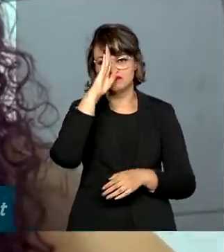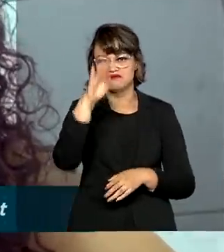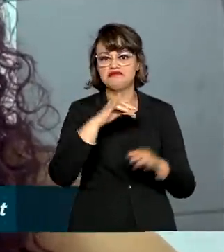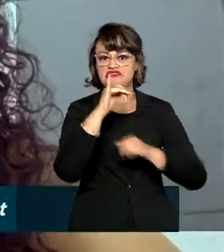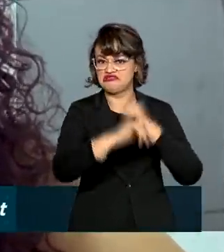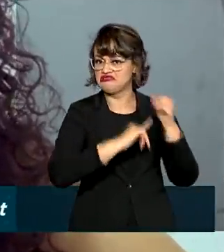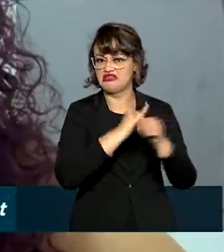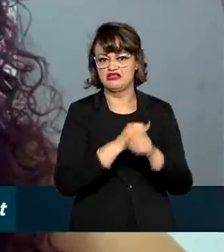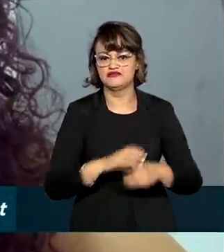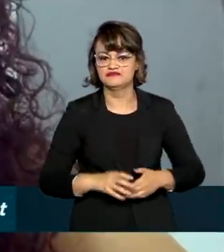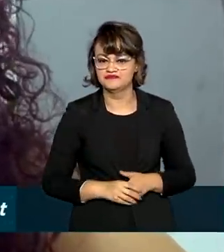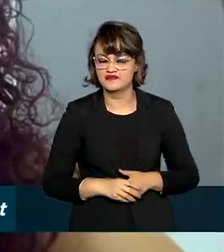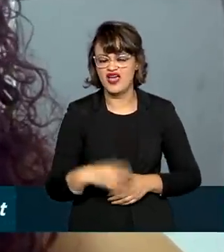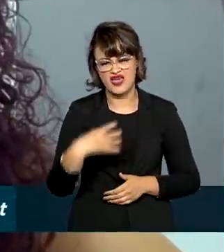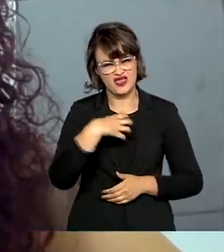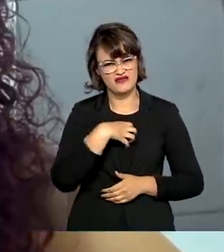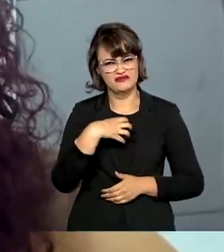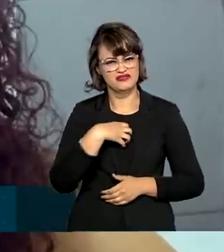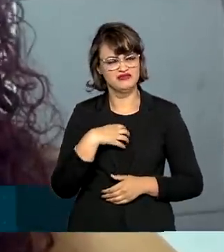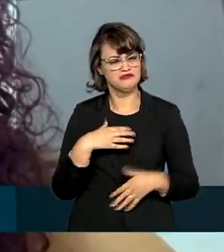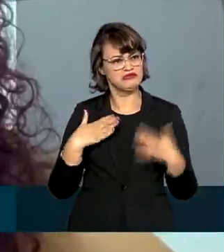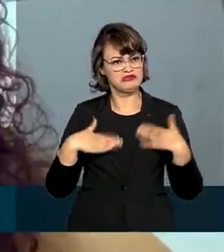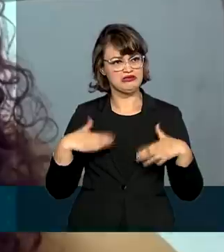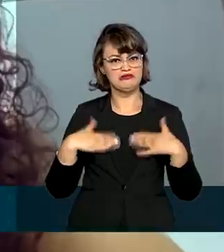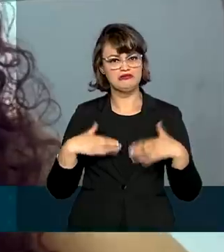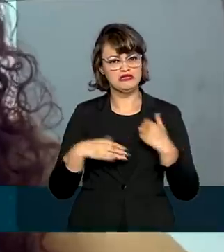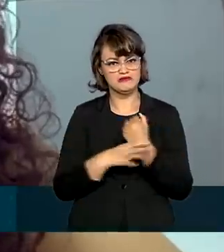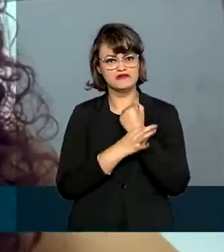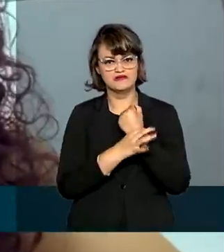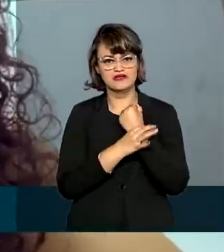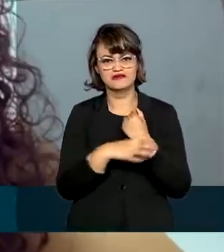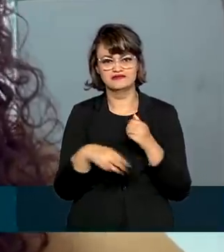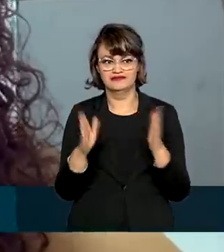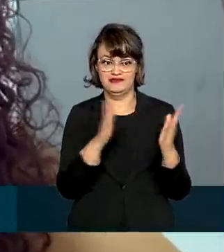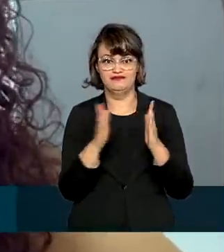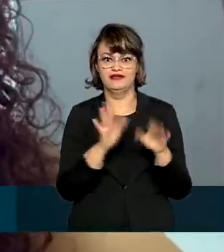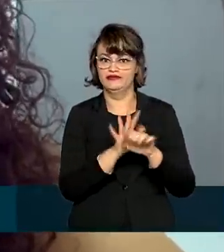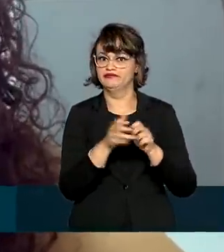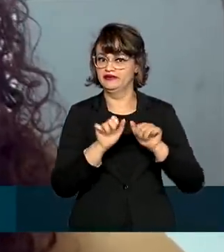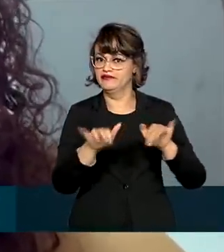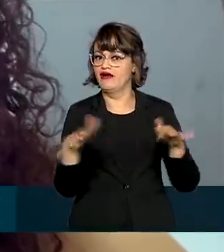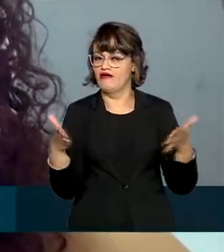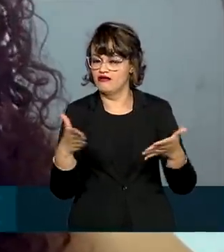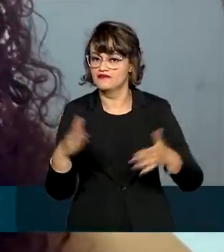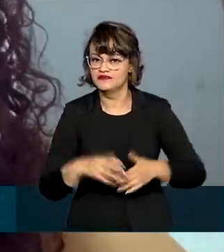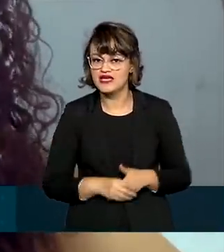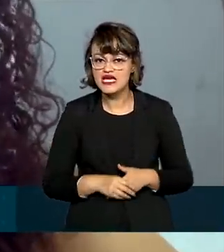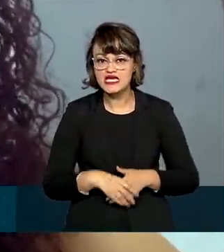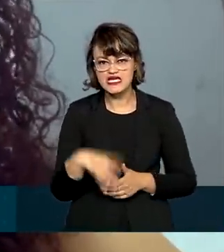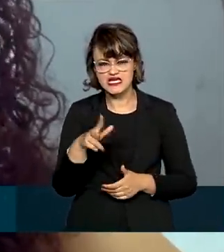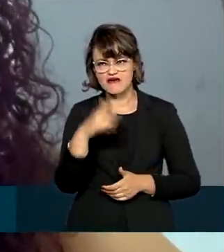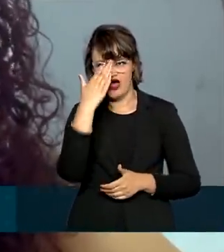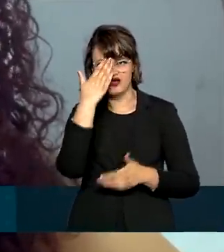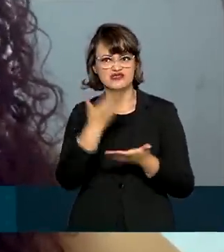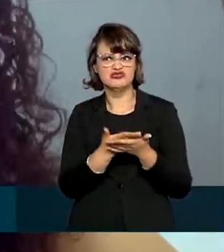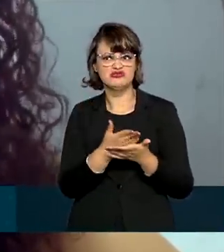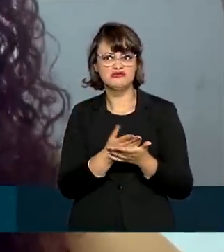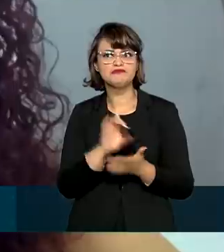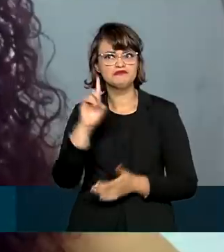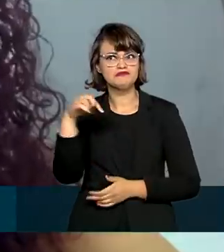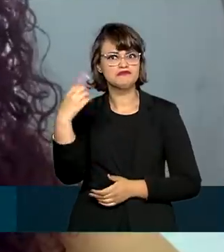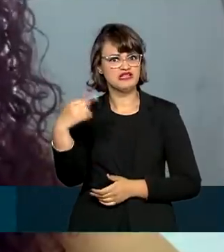pela internet. Para mim é mais confortável, mais seguro, principalmente em tempos de pandemia. E é algo que eu vou,